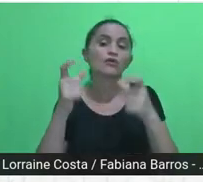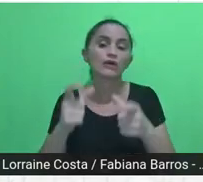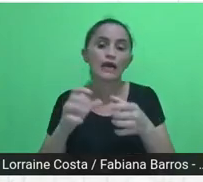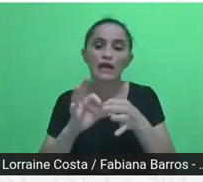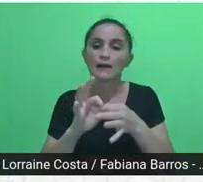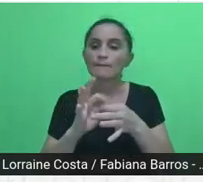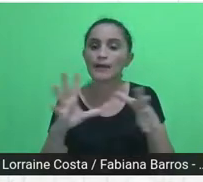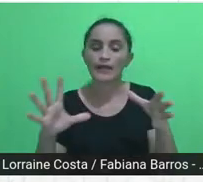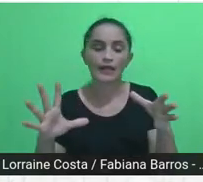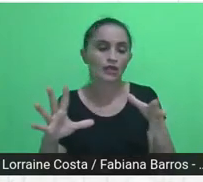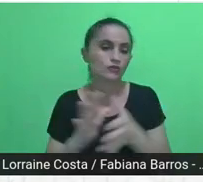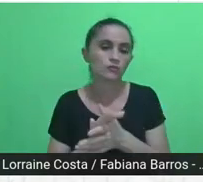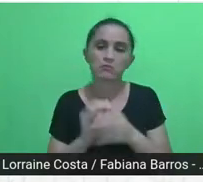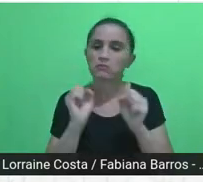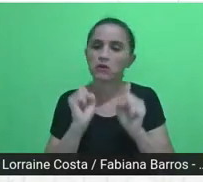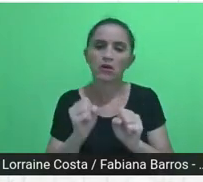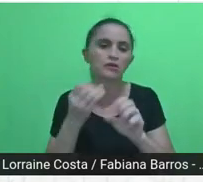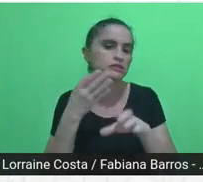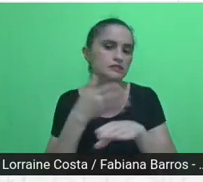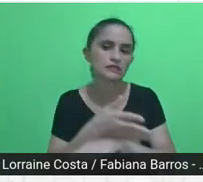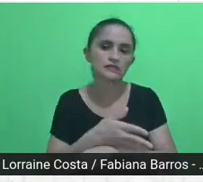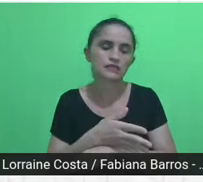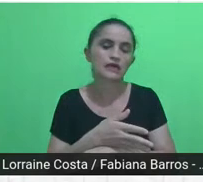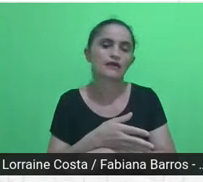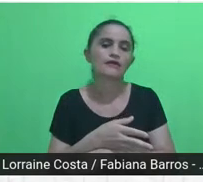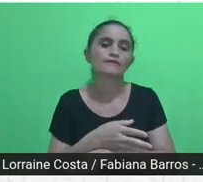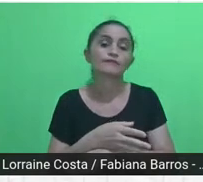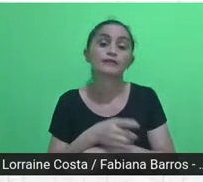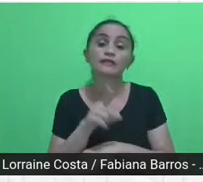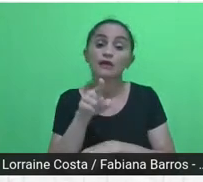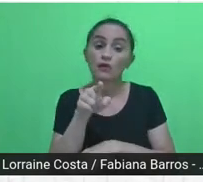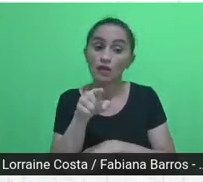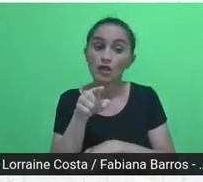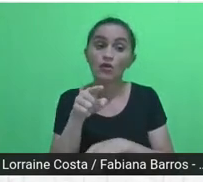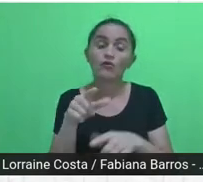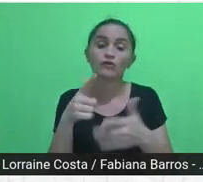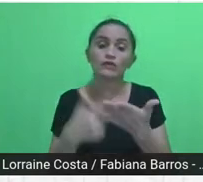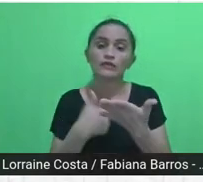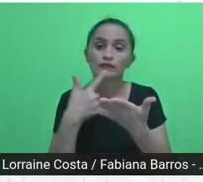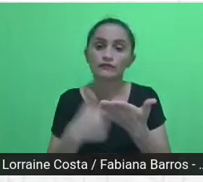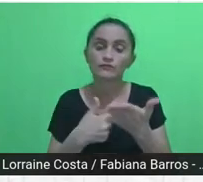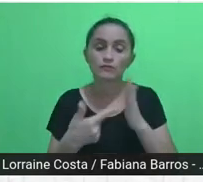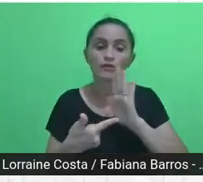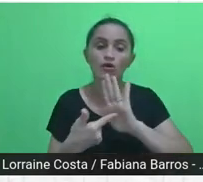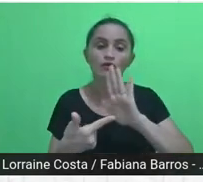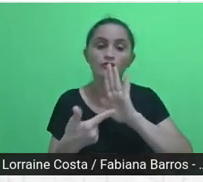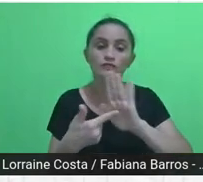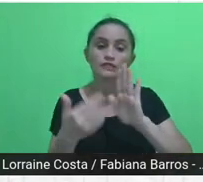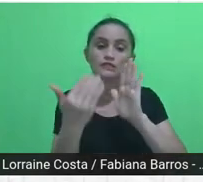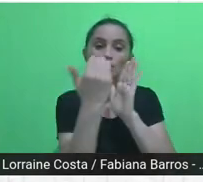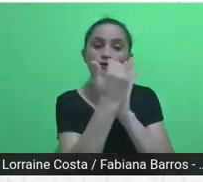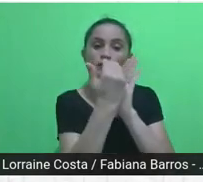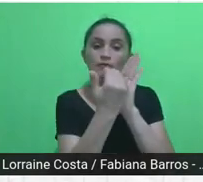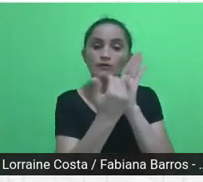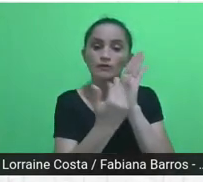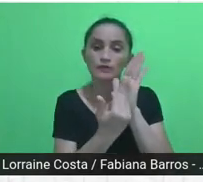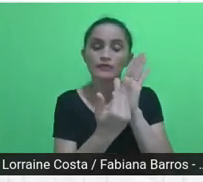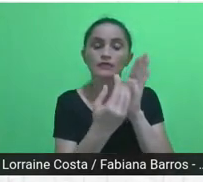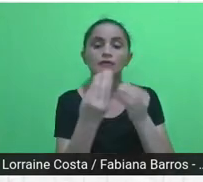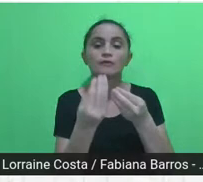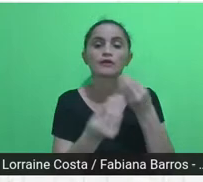é isso, e o livro apresenta o programa, os agentes,